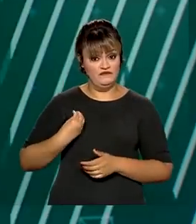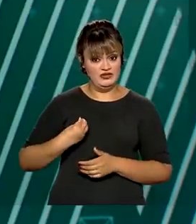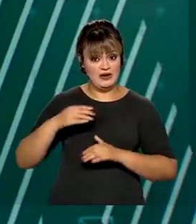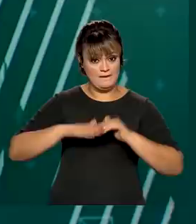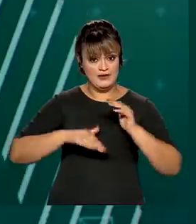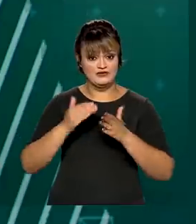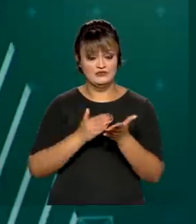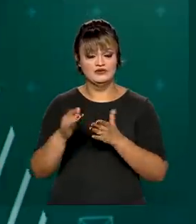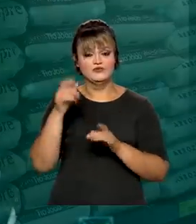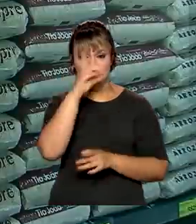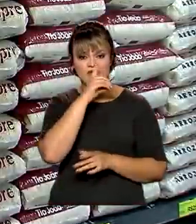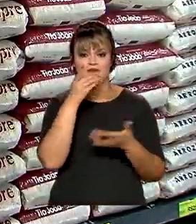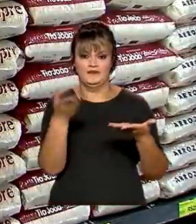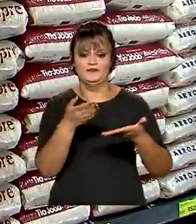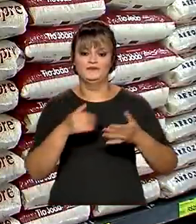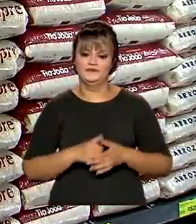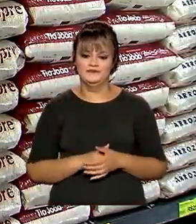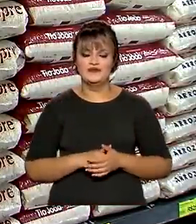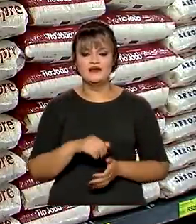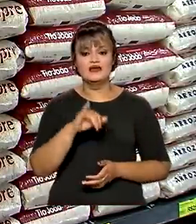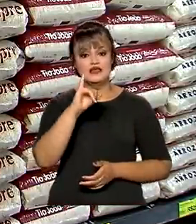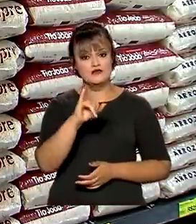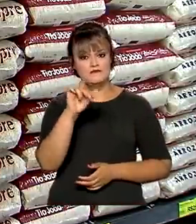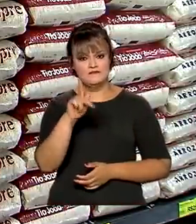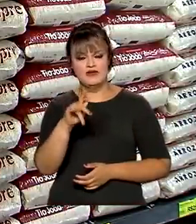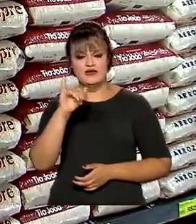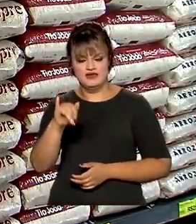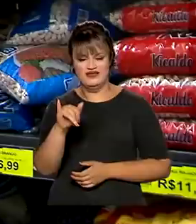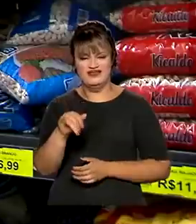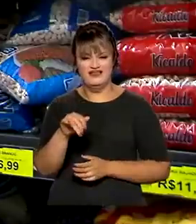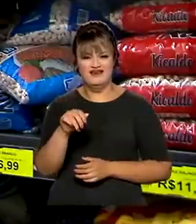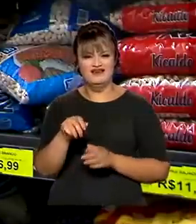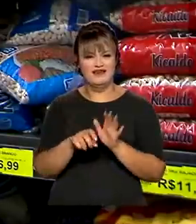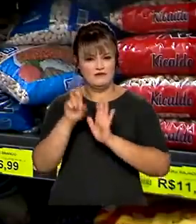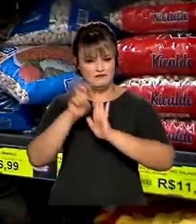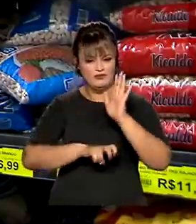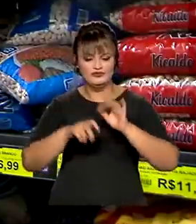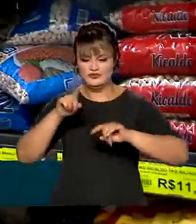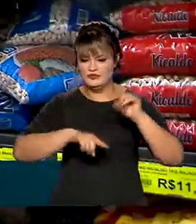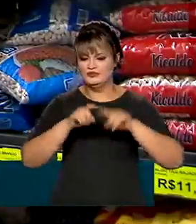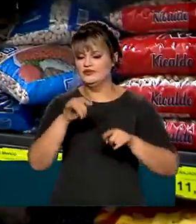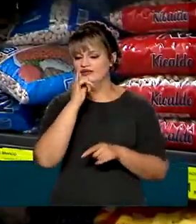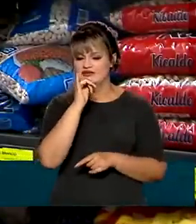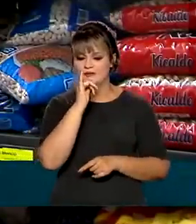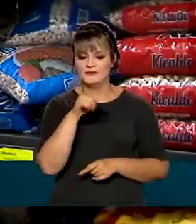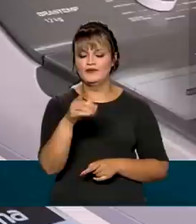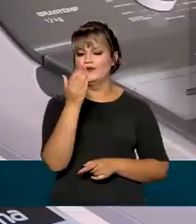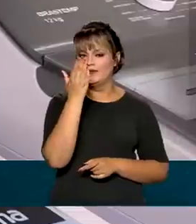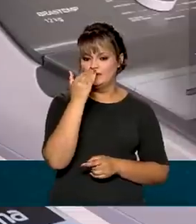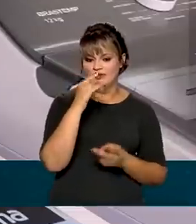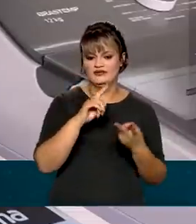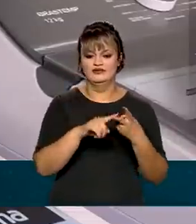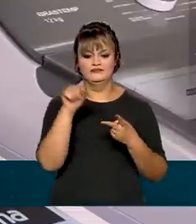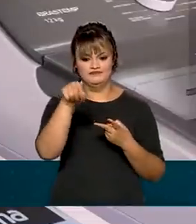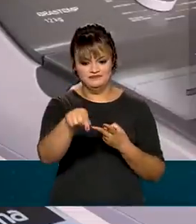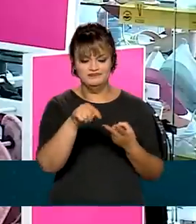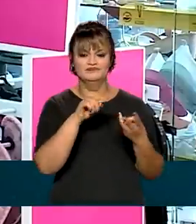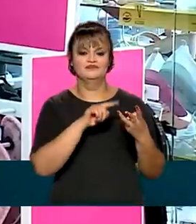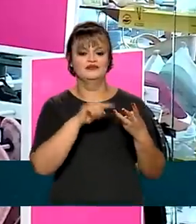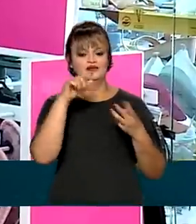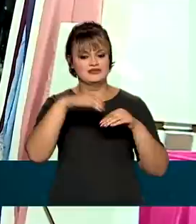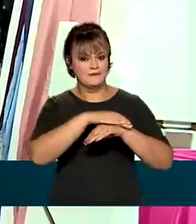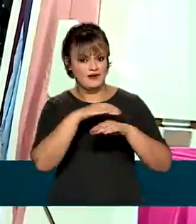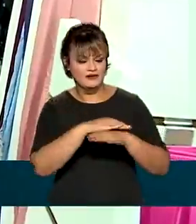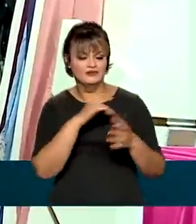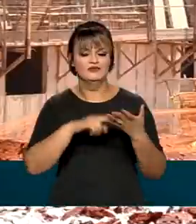domingo, 1º de maio. O IPI que incide sobre a maioria dos produtos, como por exemplo alimentos, eletrodomésticos,